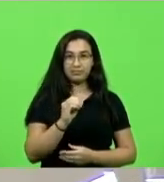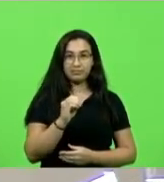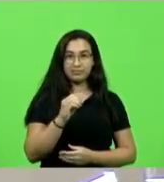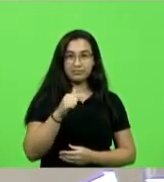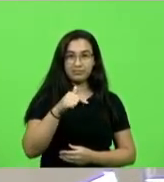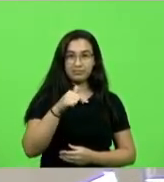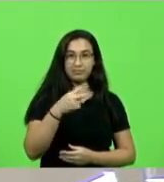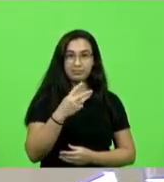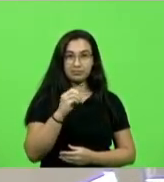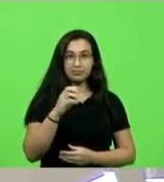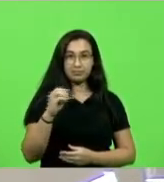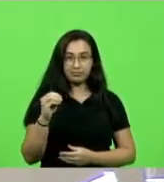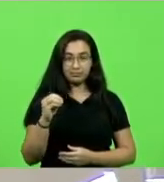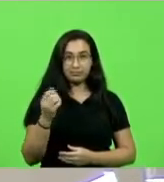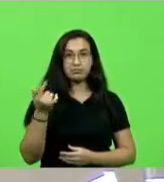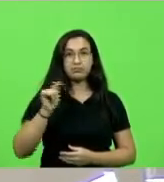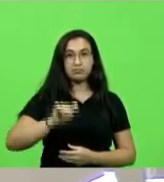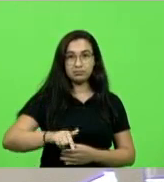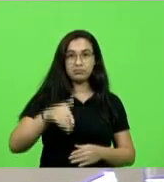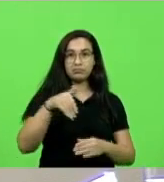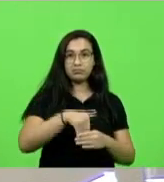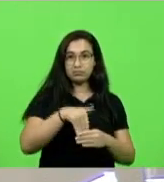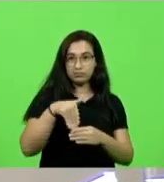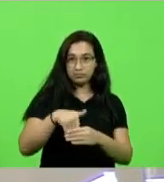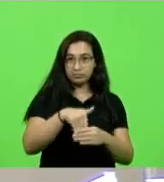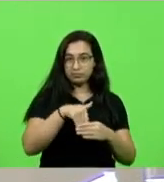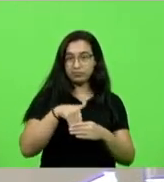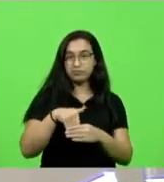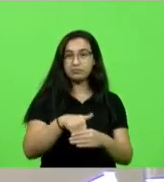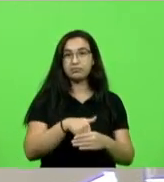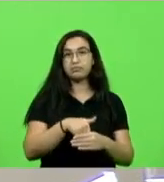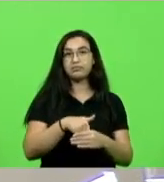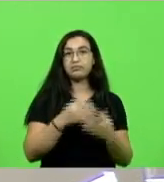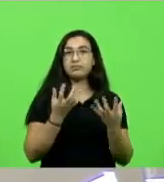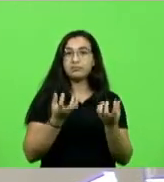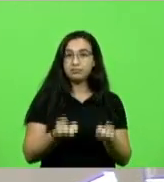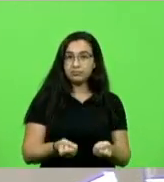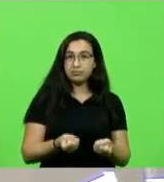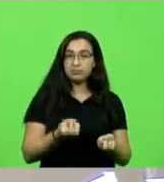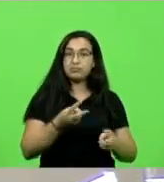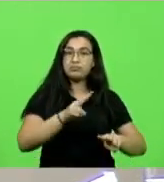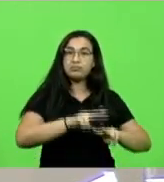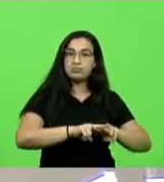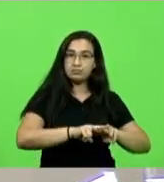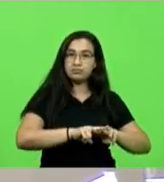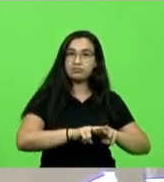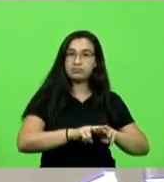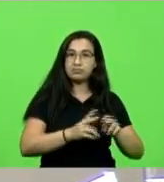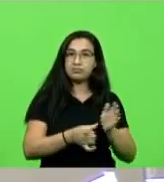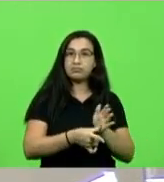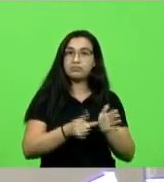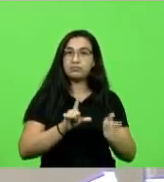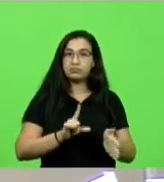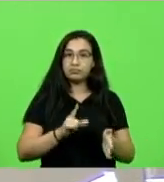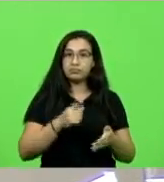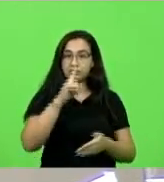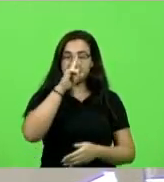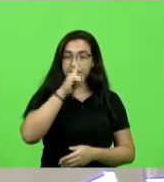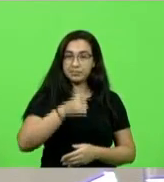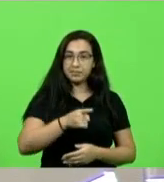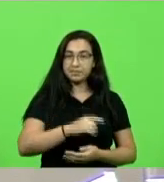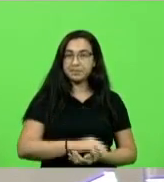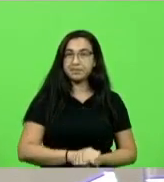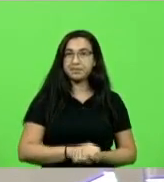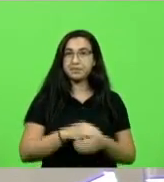para que procedesse a nova votação para fins de deliberação acerca da prisão preventiva decretada. Portanto,